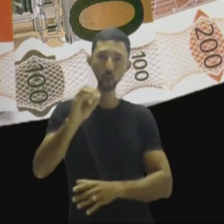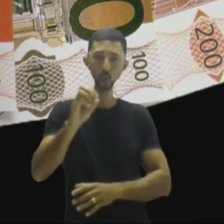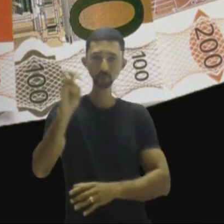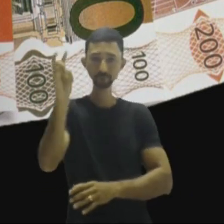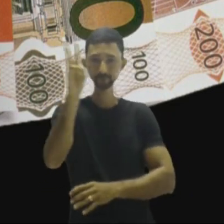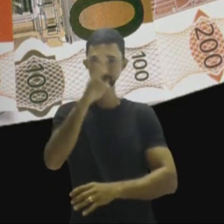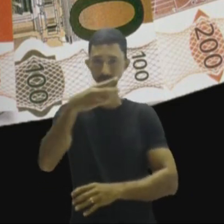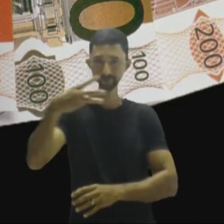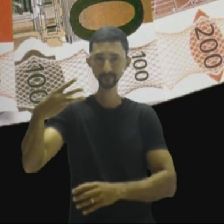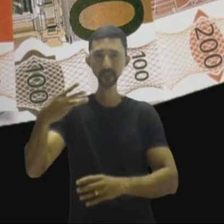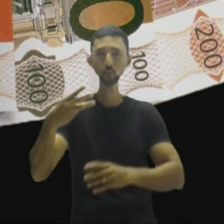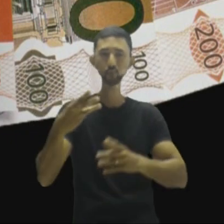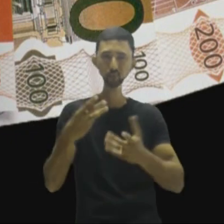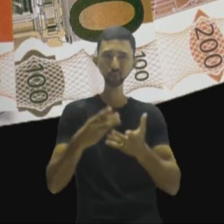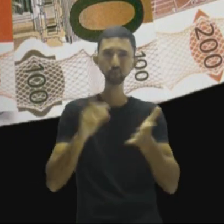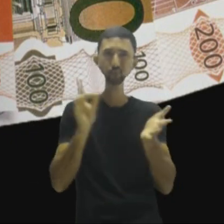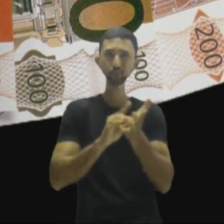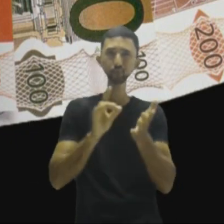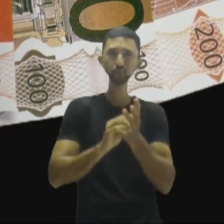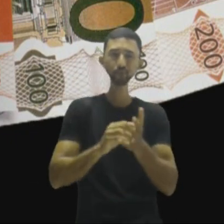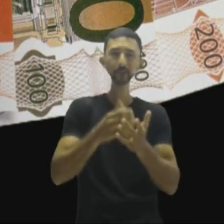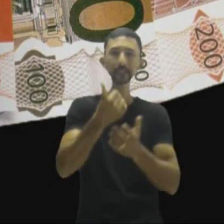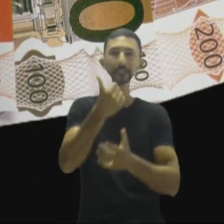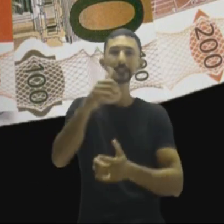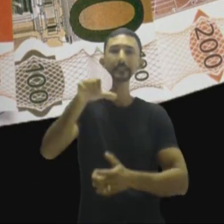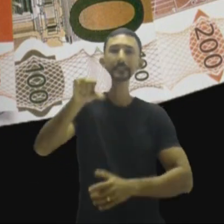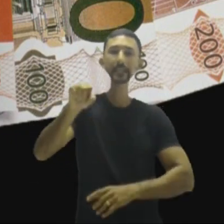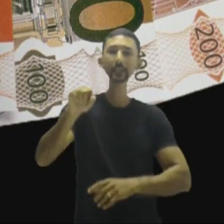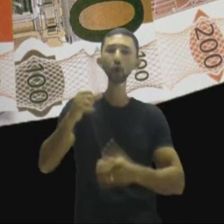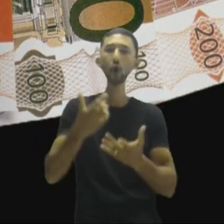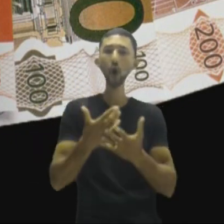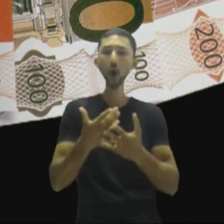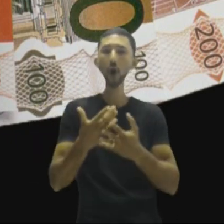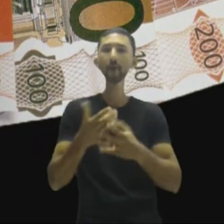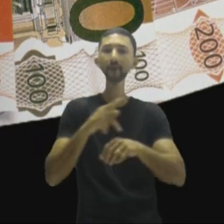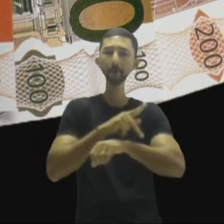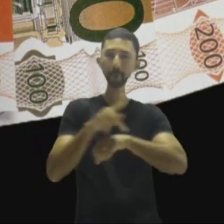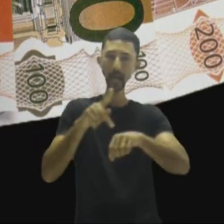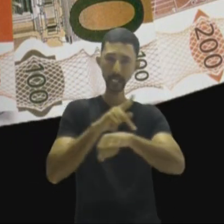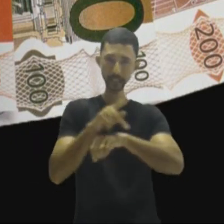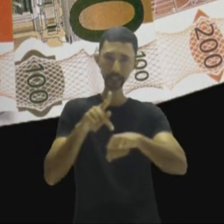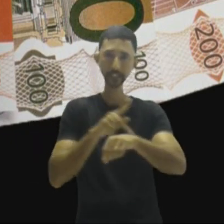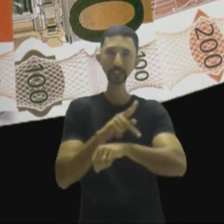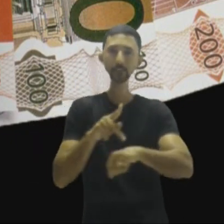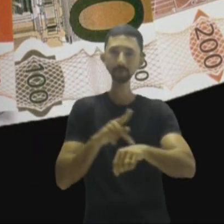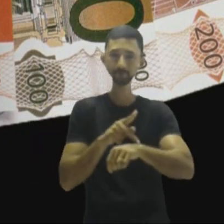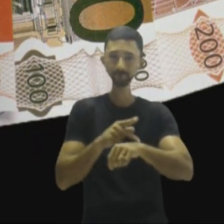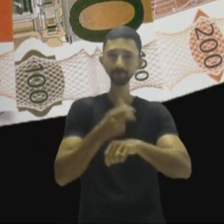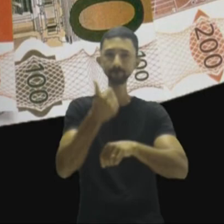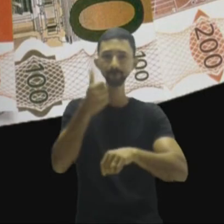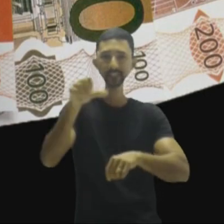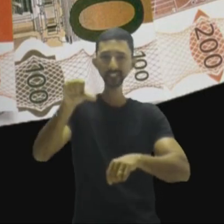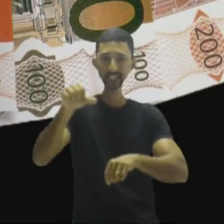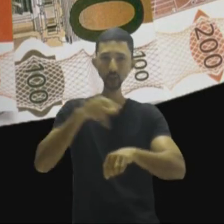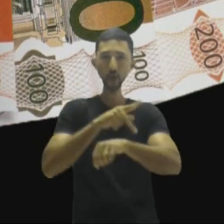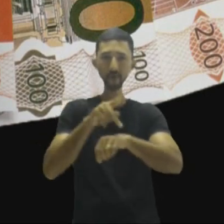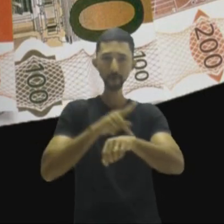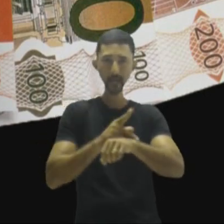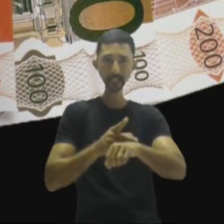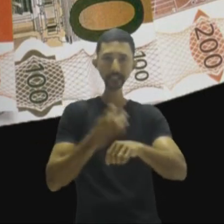Euro é moeda oficial em 19 dos 27 membros da União Europeia.